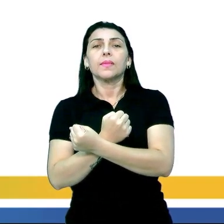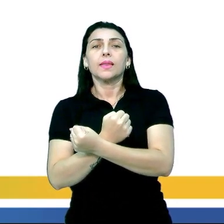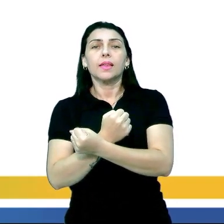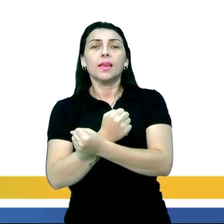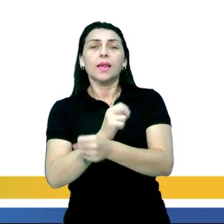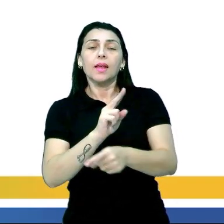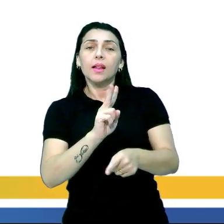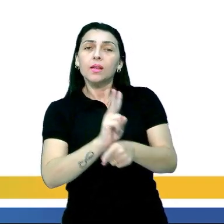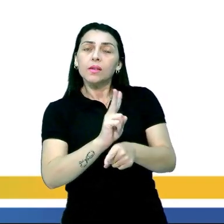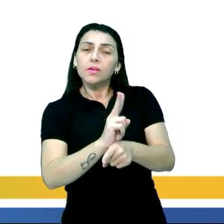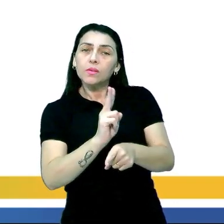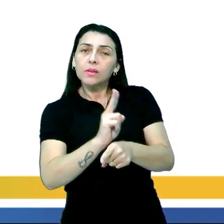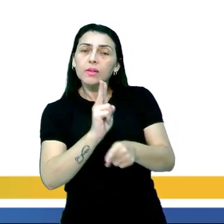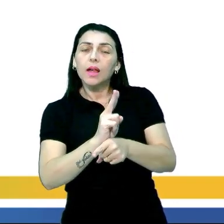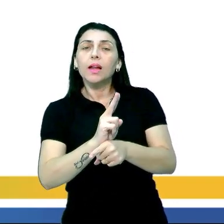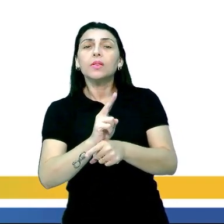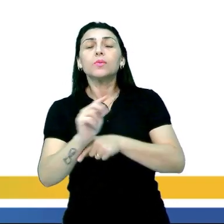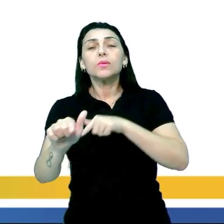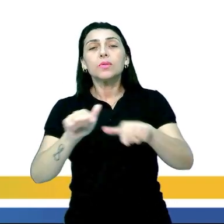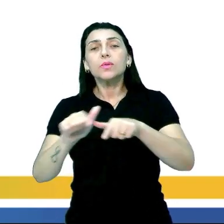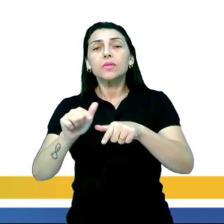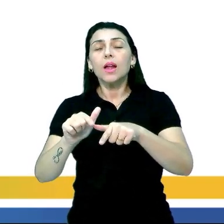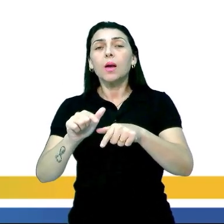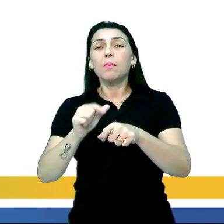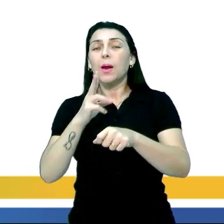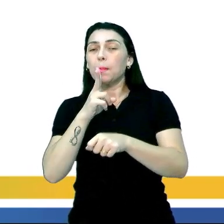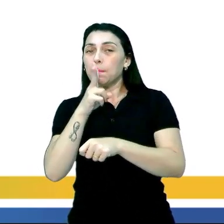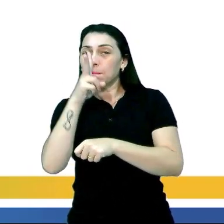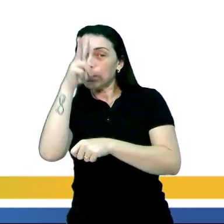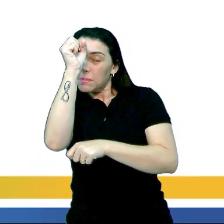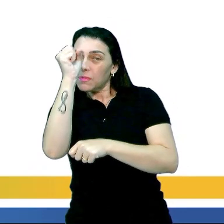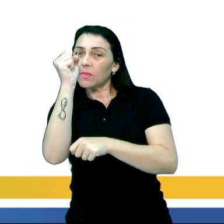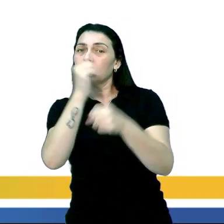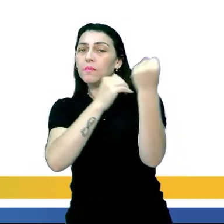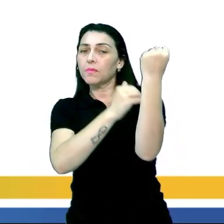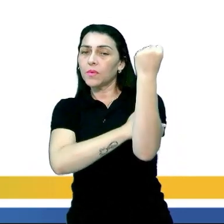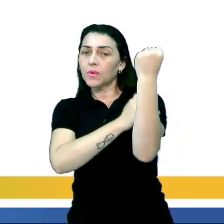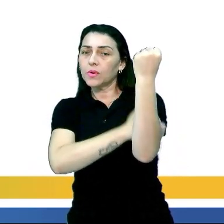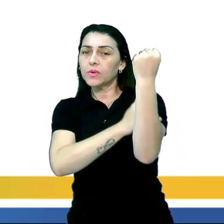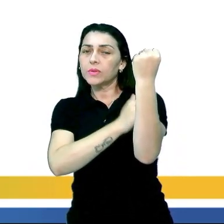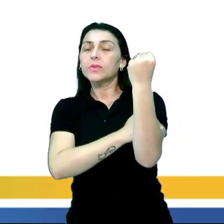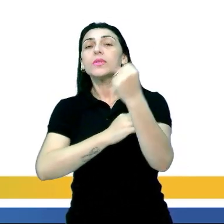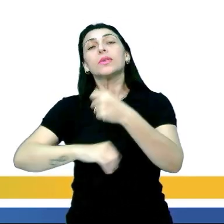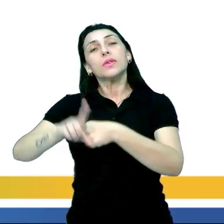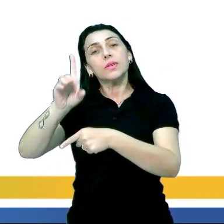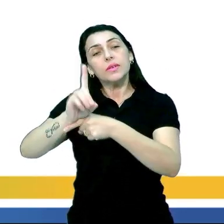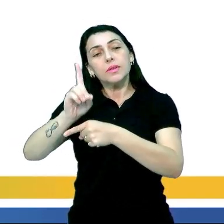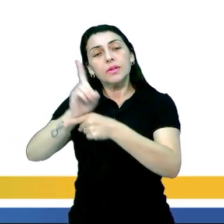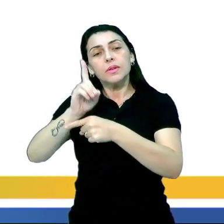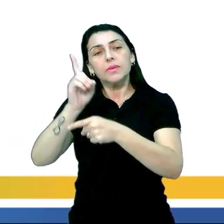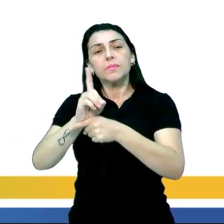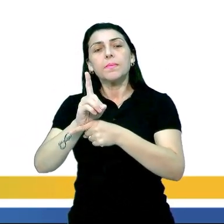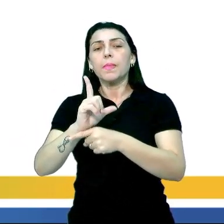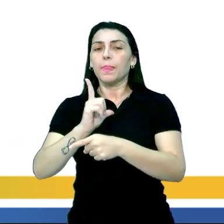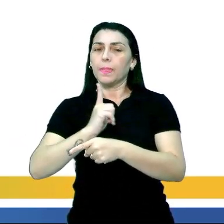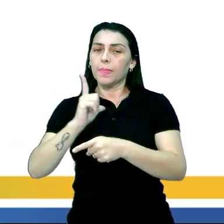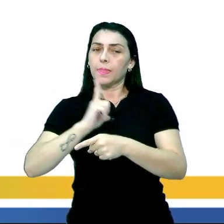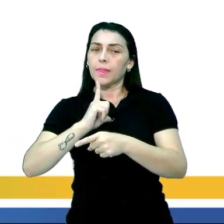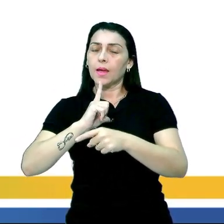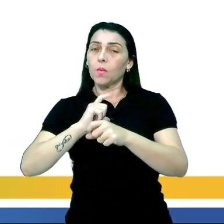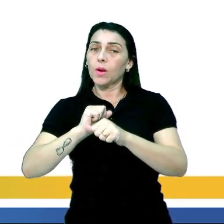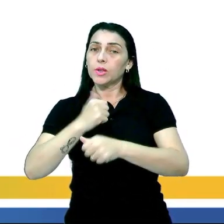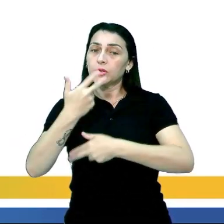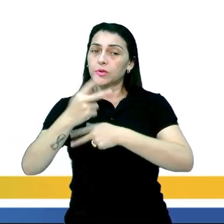poupadas dos serviços braçais e pesados. Letra D. Havia